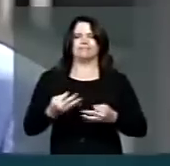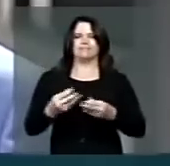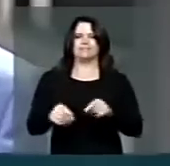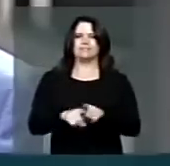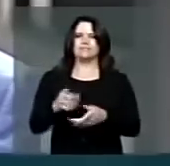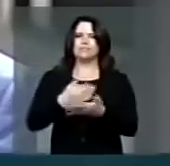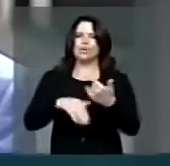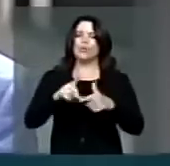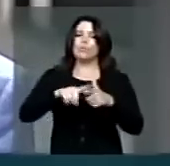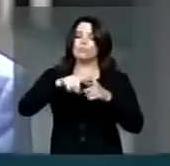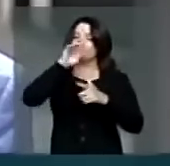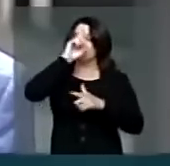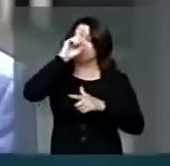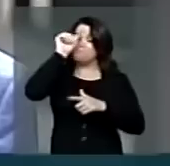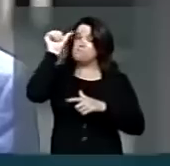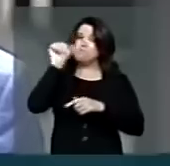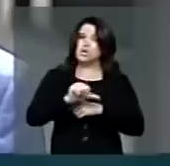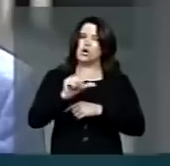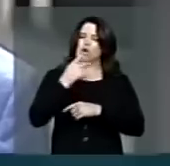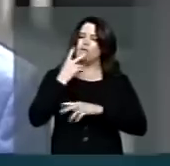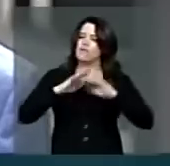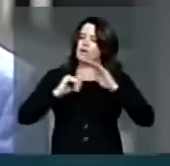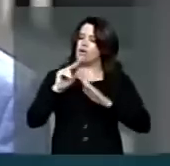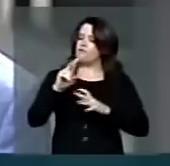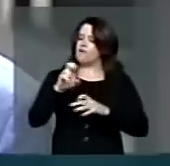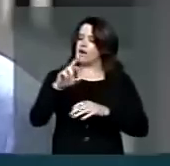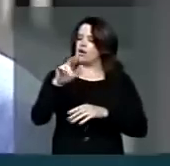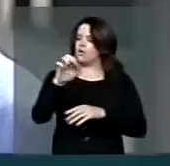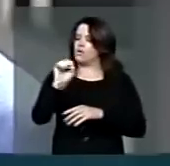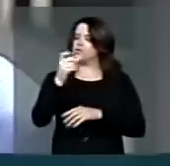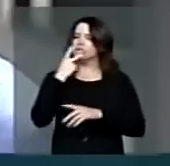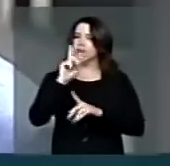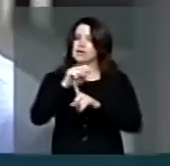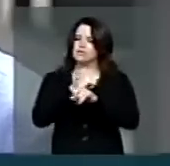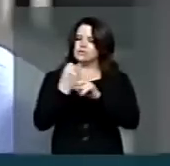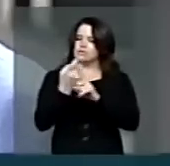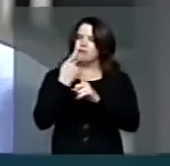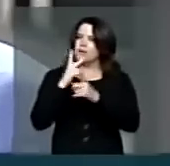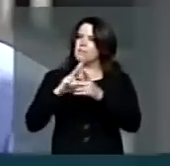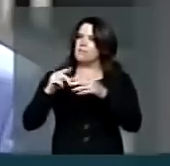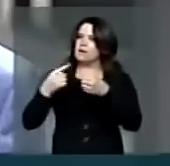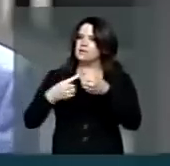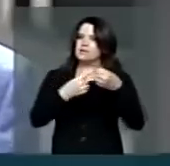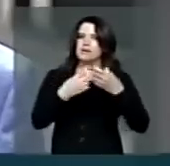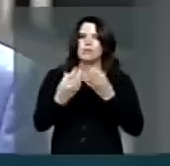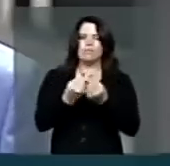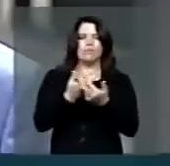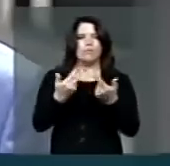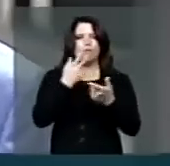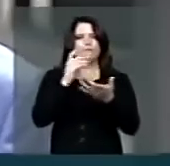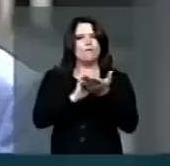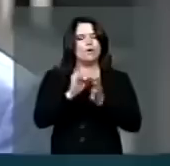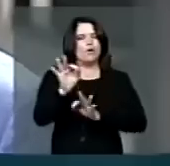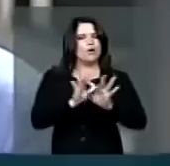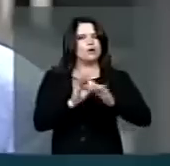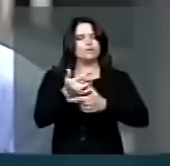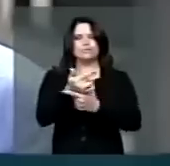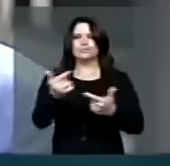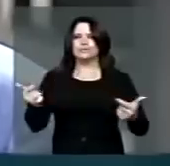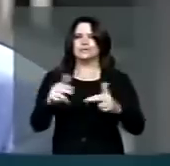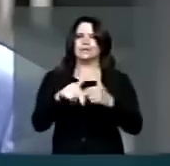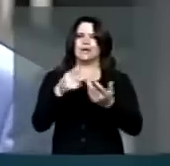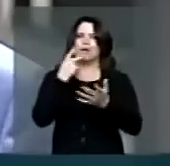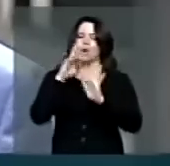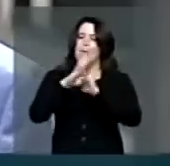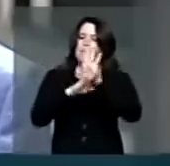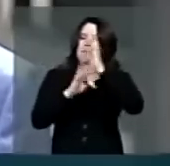o problema é mais grave, é a questão de valores. É a sociedade que se urbanizou demais, de forma desordenada. É a